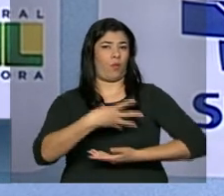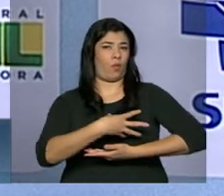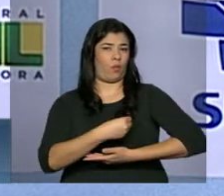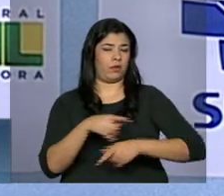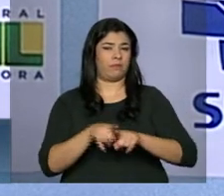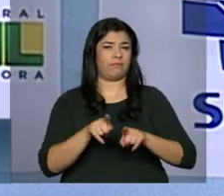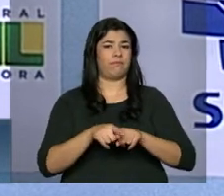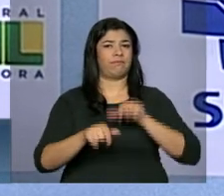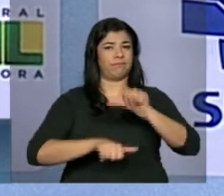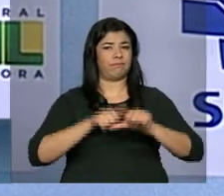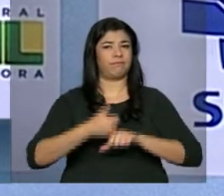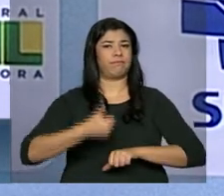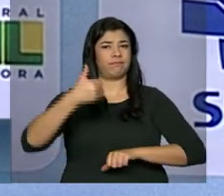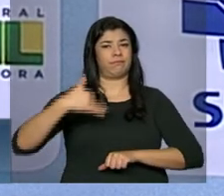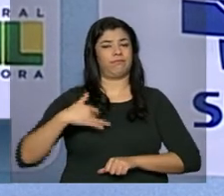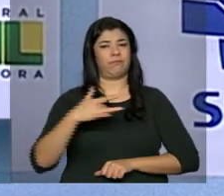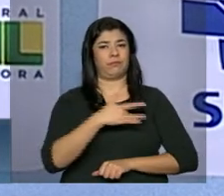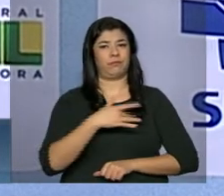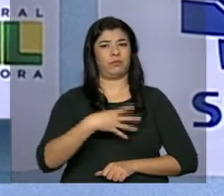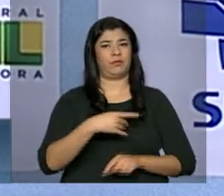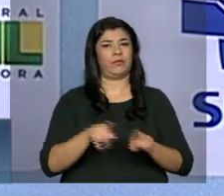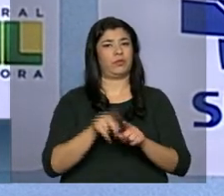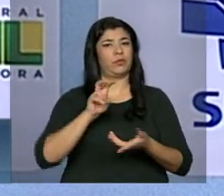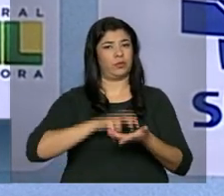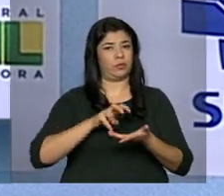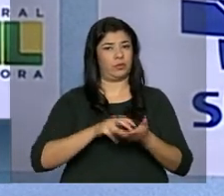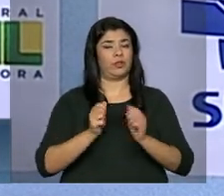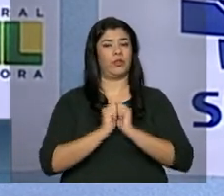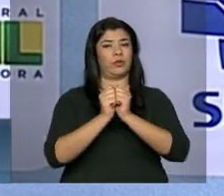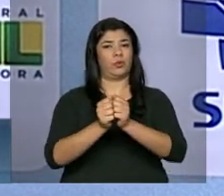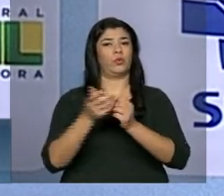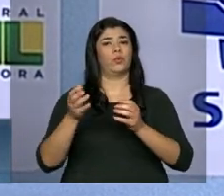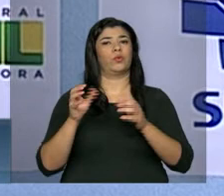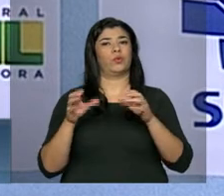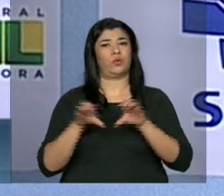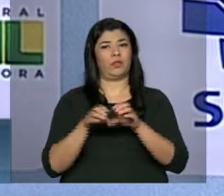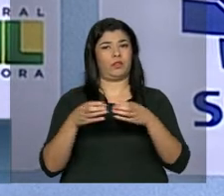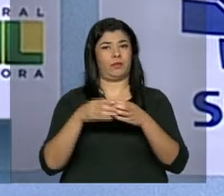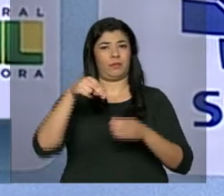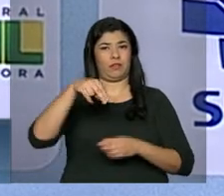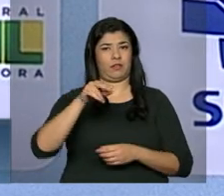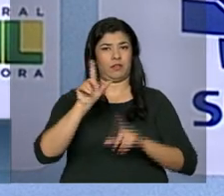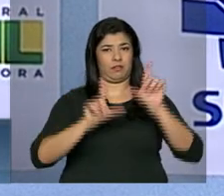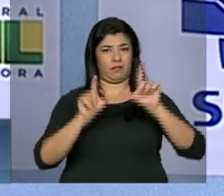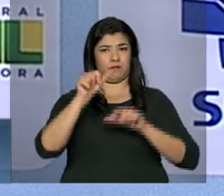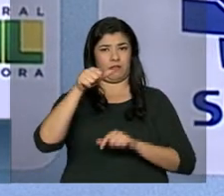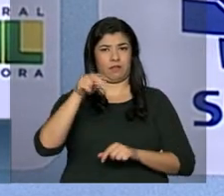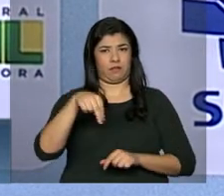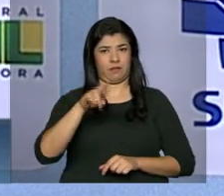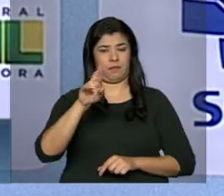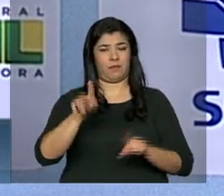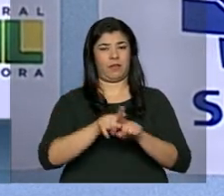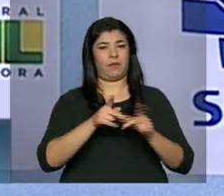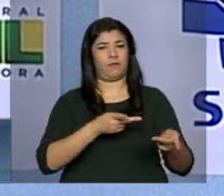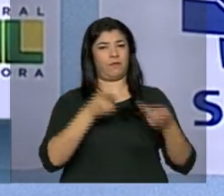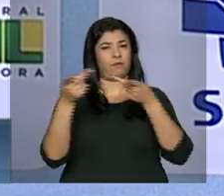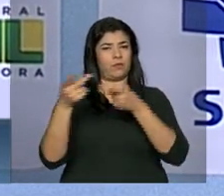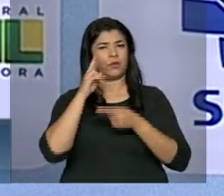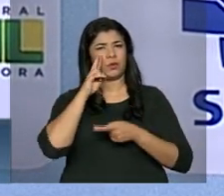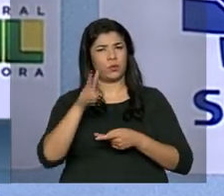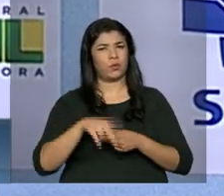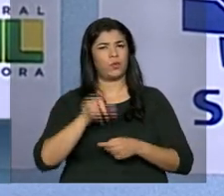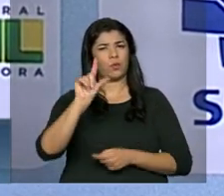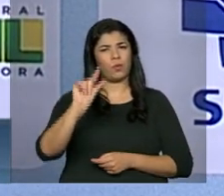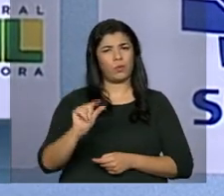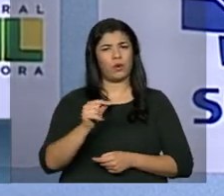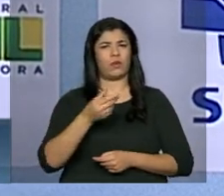Pela manhã, nossa equipe da TVNBR visitou um banco de leite aqui no Distrito Federal e constatou que realmente os estoques estão um pouco